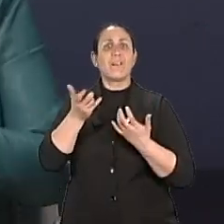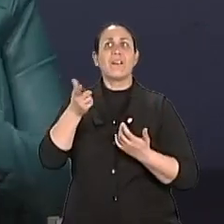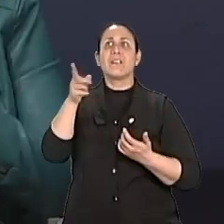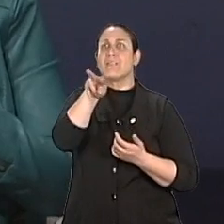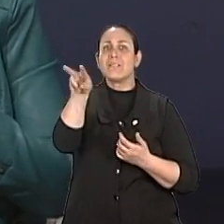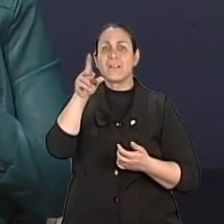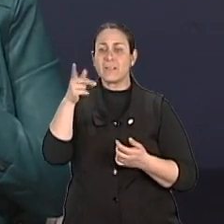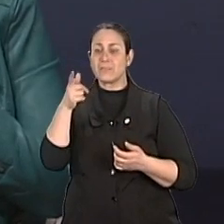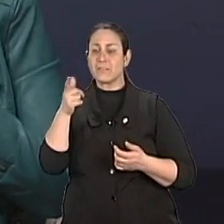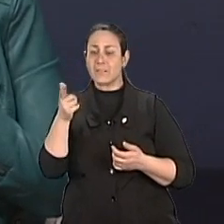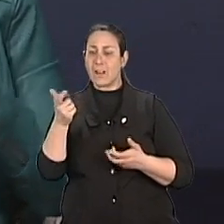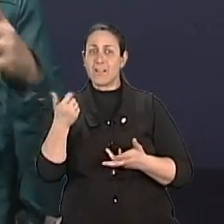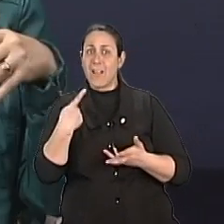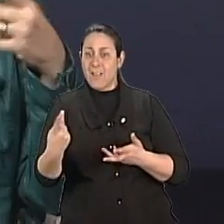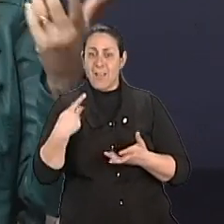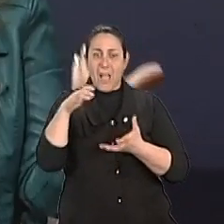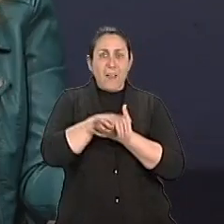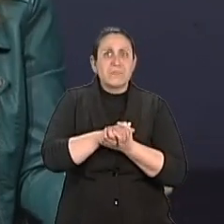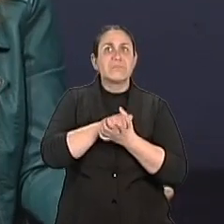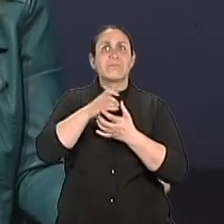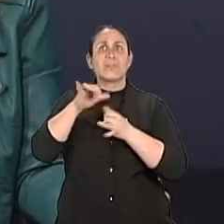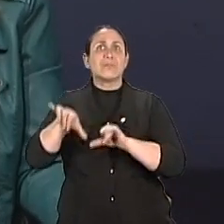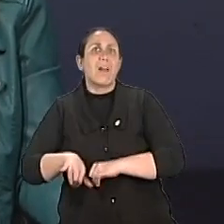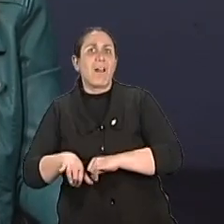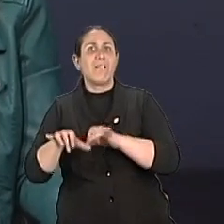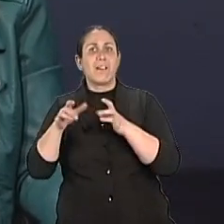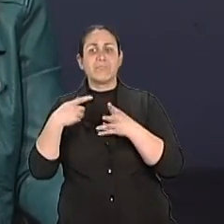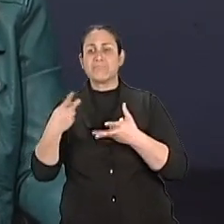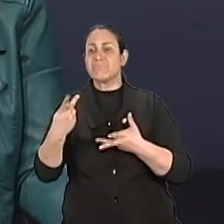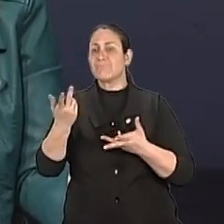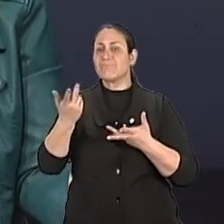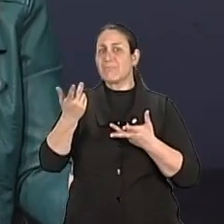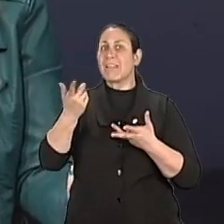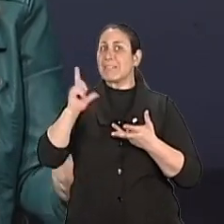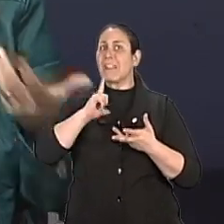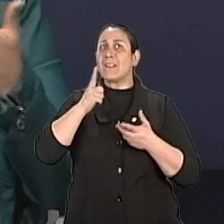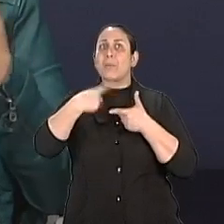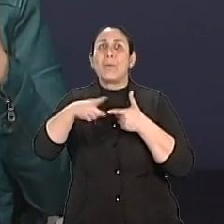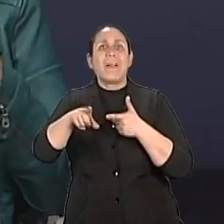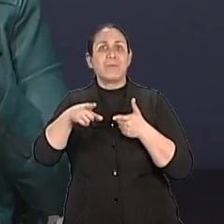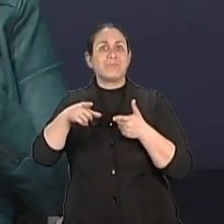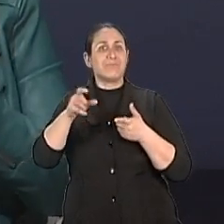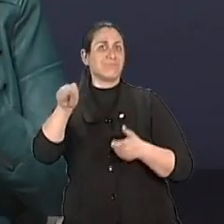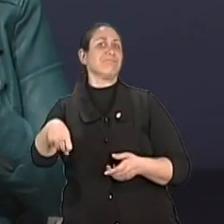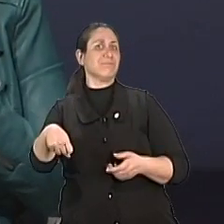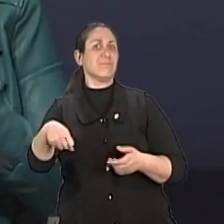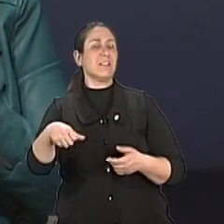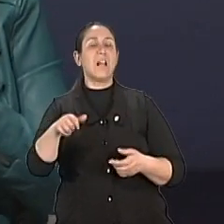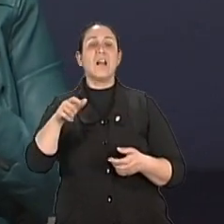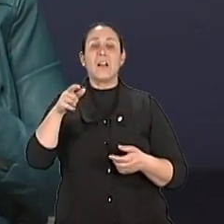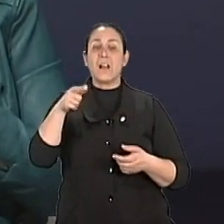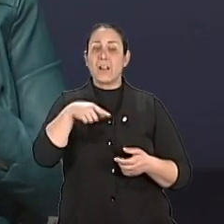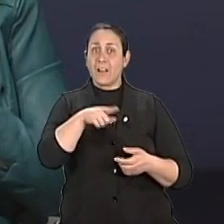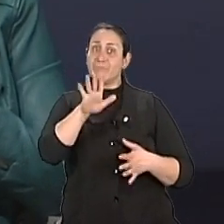dividida por dois? Então, é mais uma dificuldade também que surge, né? Então, na verdade, o divórcio